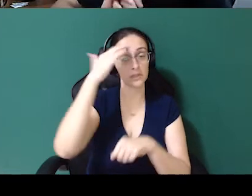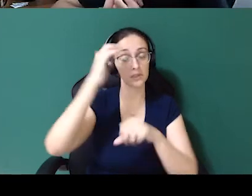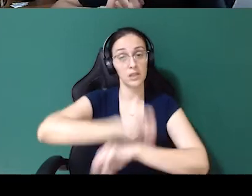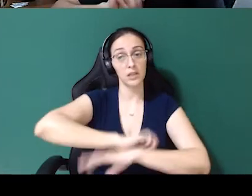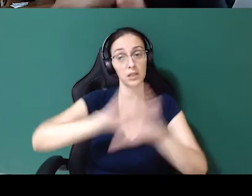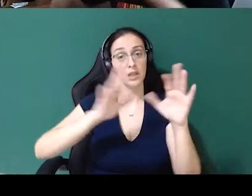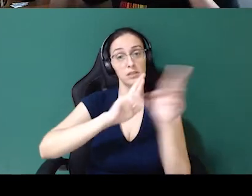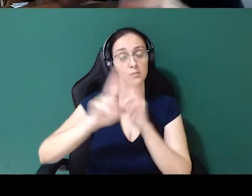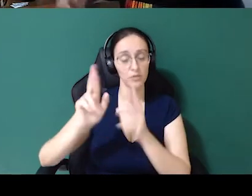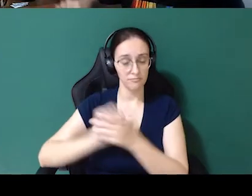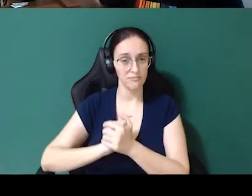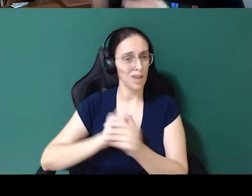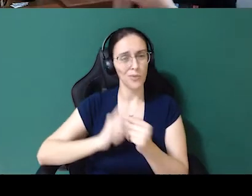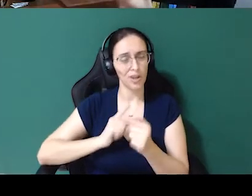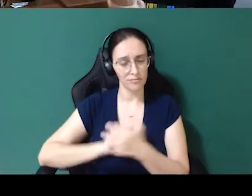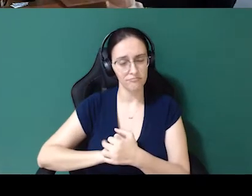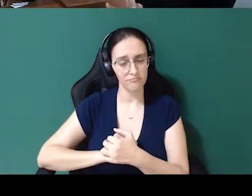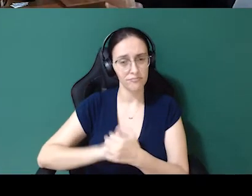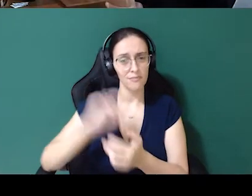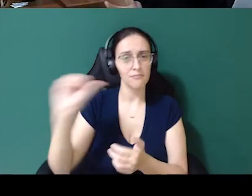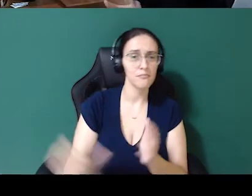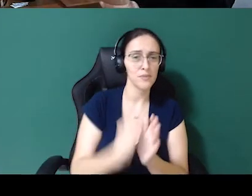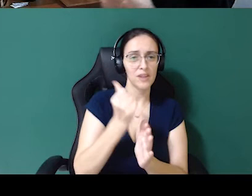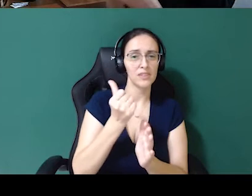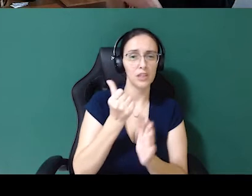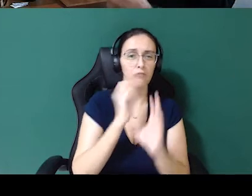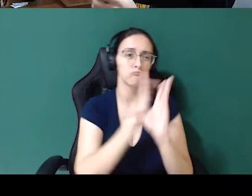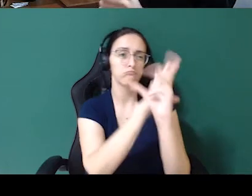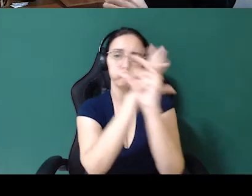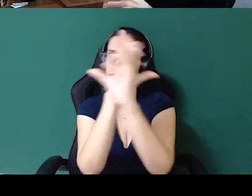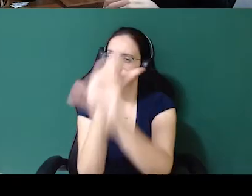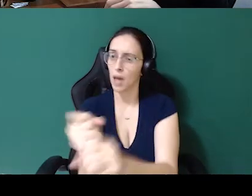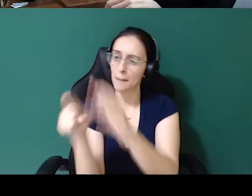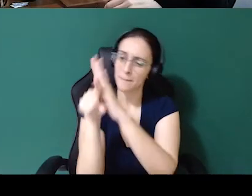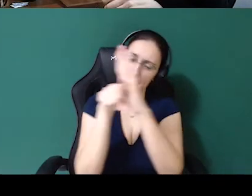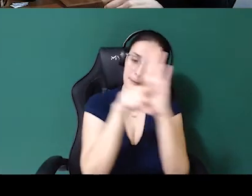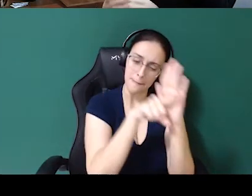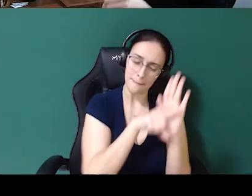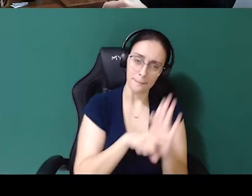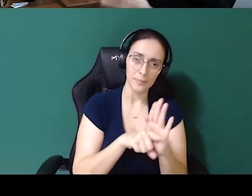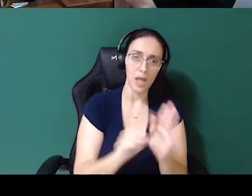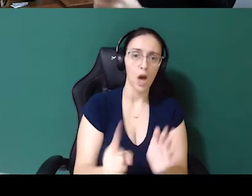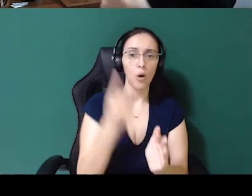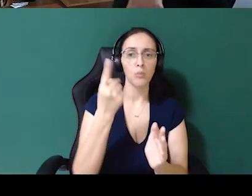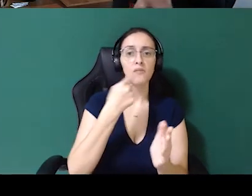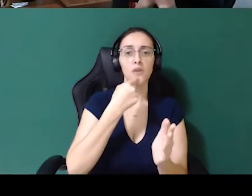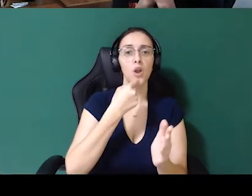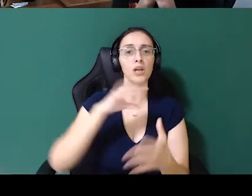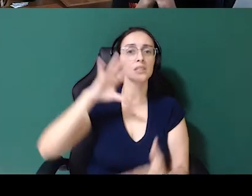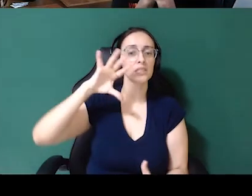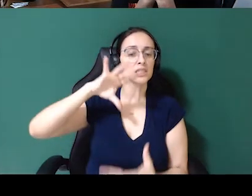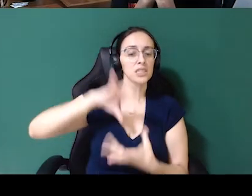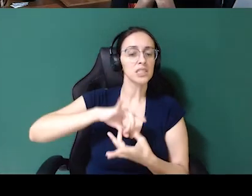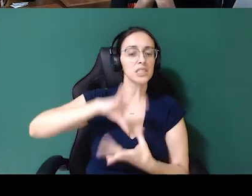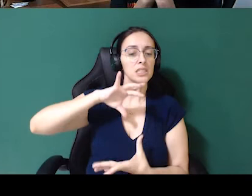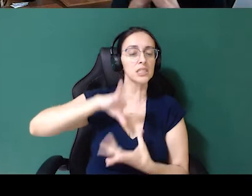as respostas. Por que eu digo isso? A primeira vez que a gente passou o senso, mais de uma pessoa marcou que era cis e trans ao mesmo